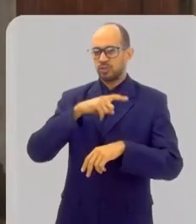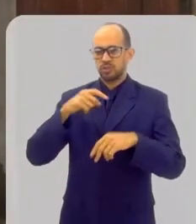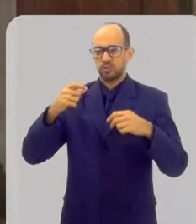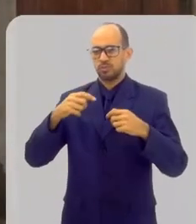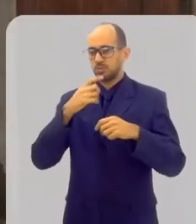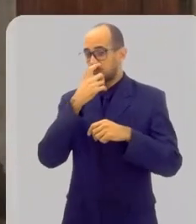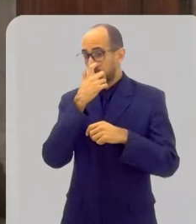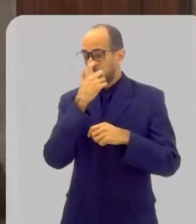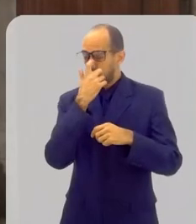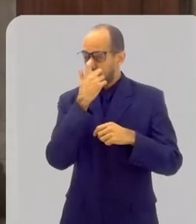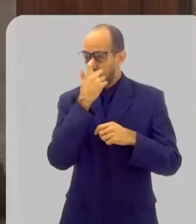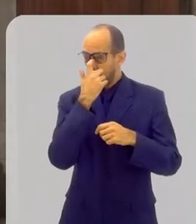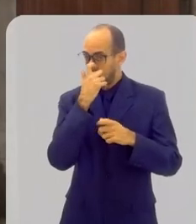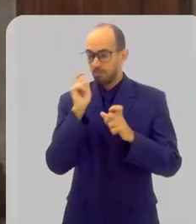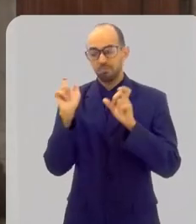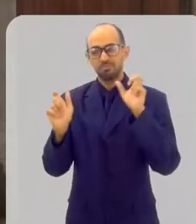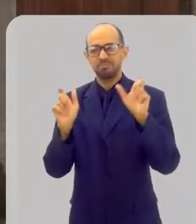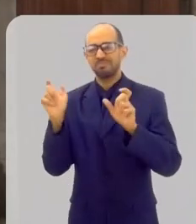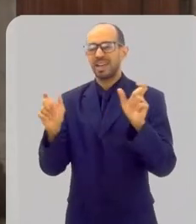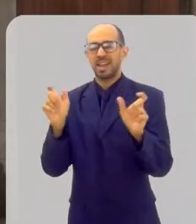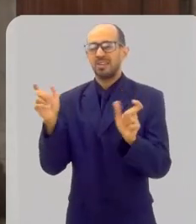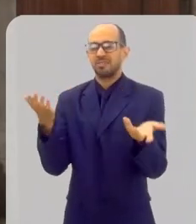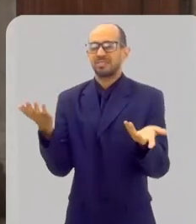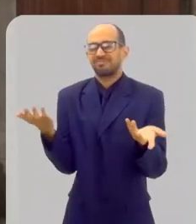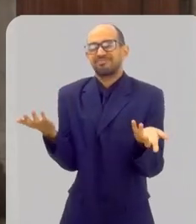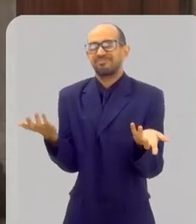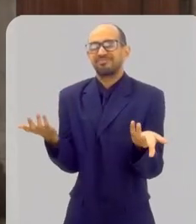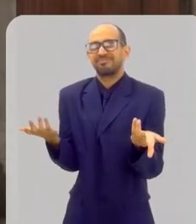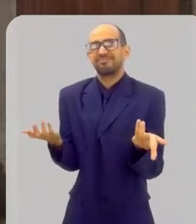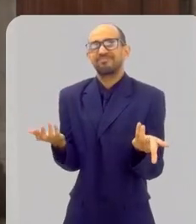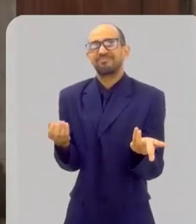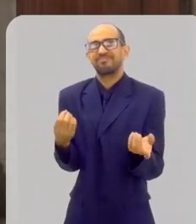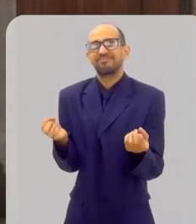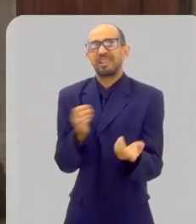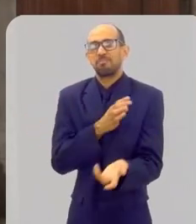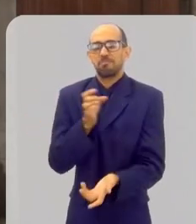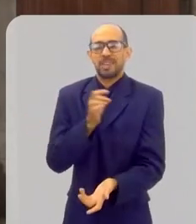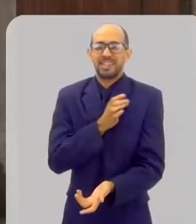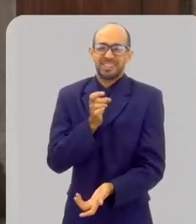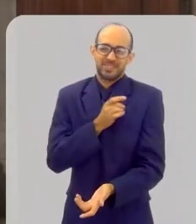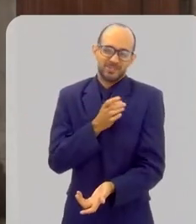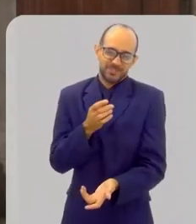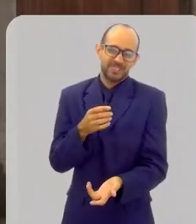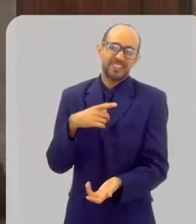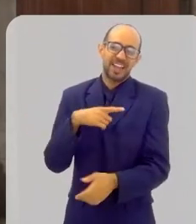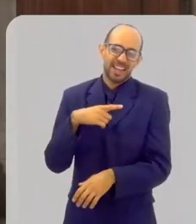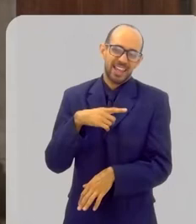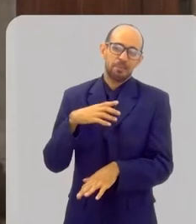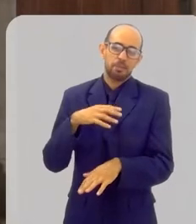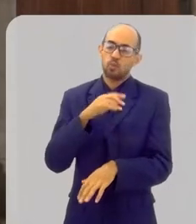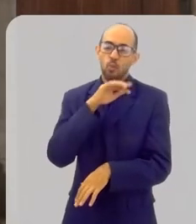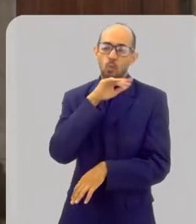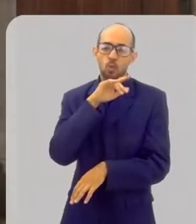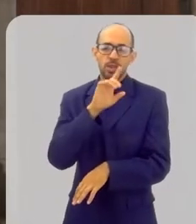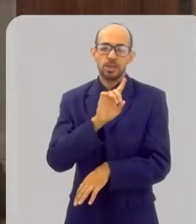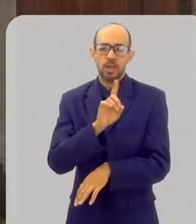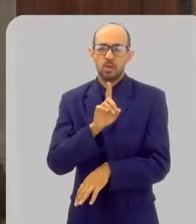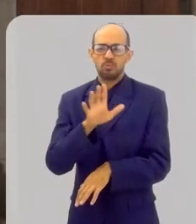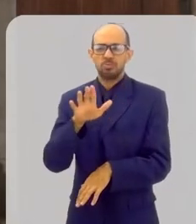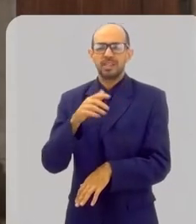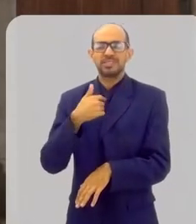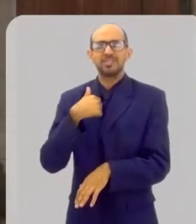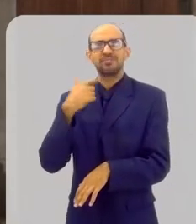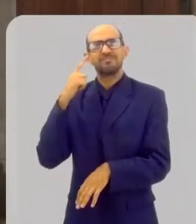colocar isso em palavras, um misto de temor no sentido, não no sentido ruim, mas no sentido de,